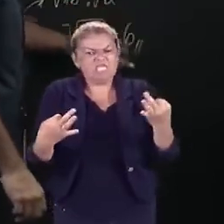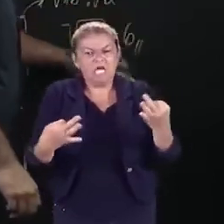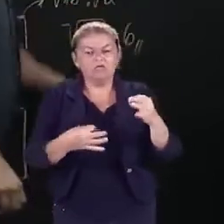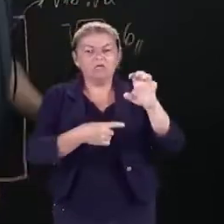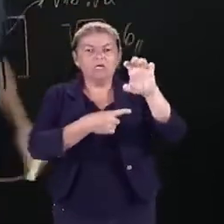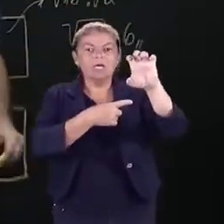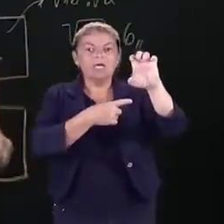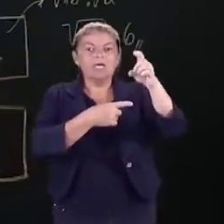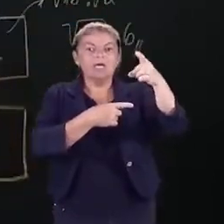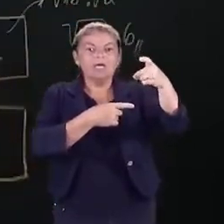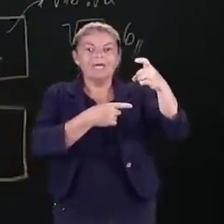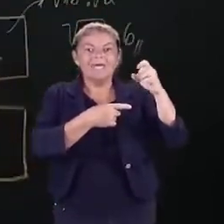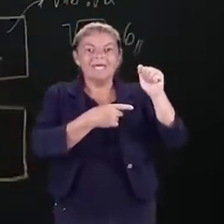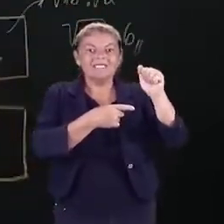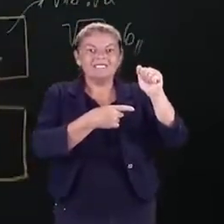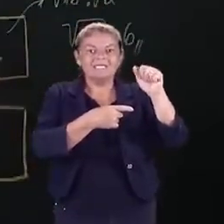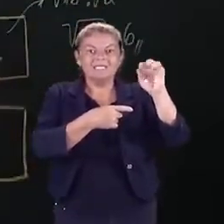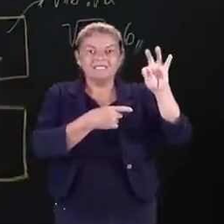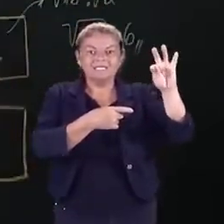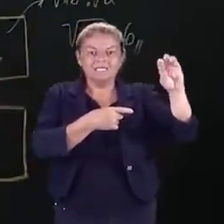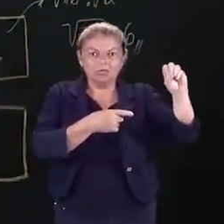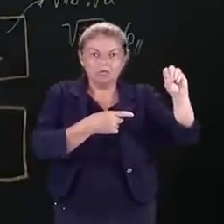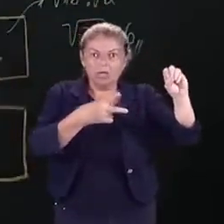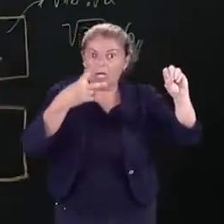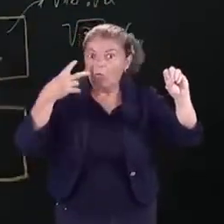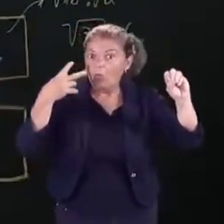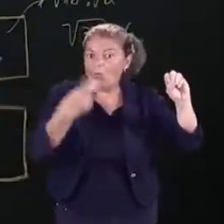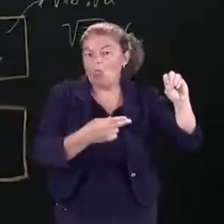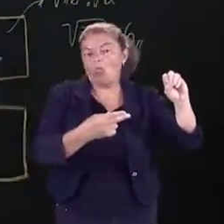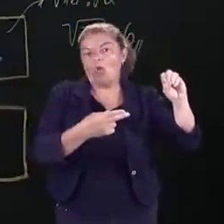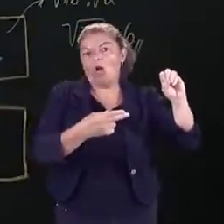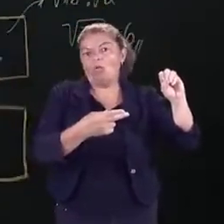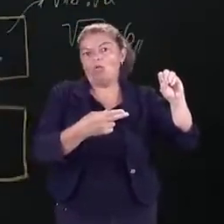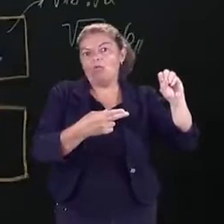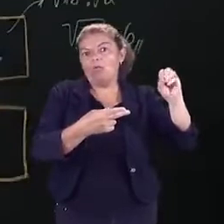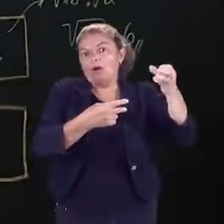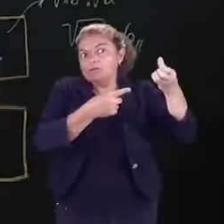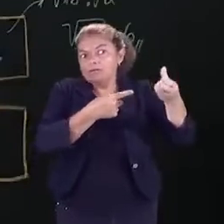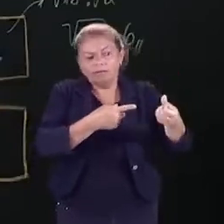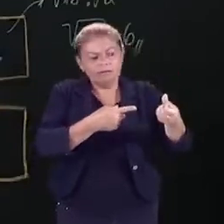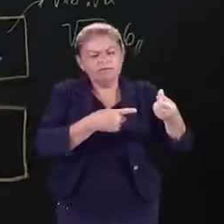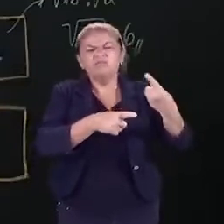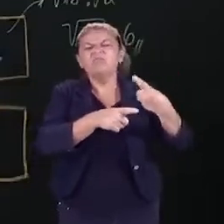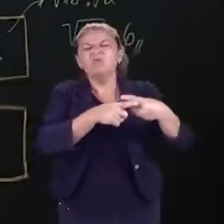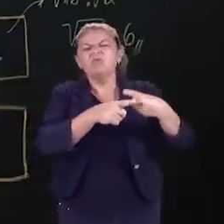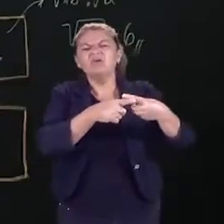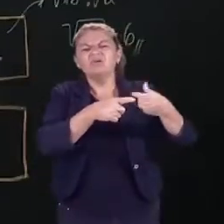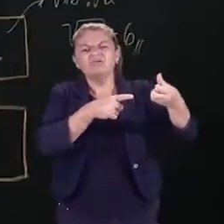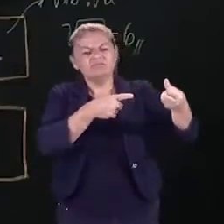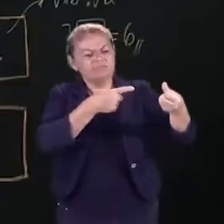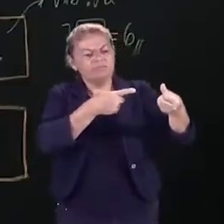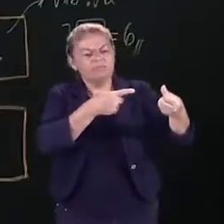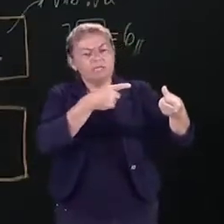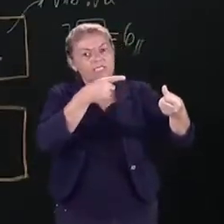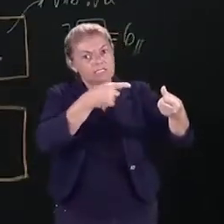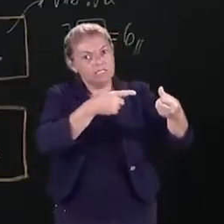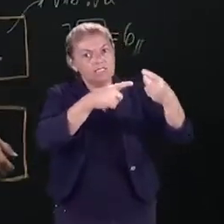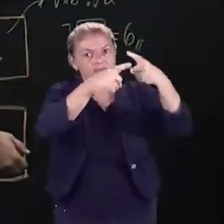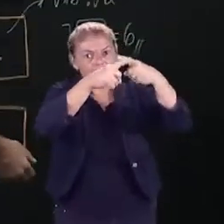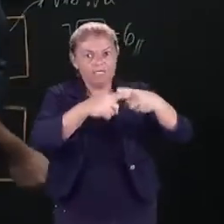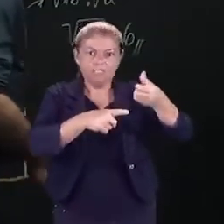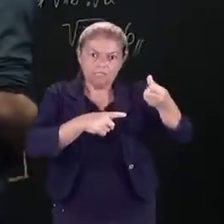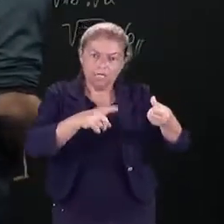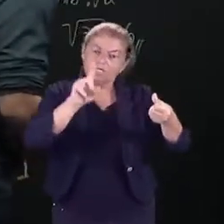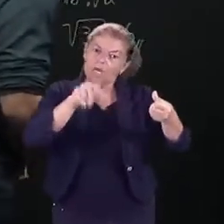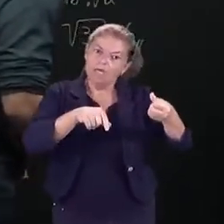resultado é igual a 6. Até porque 6 vezes 6 é igual a 36. Então, repare